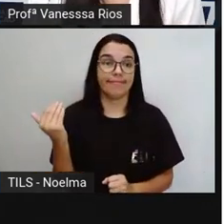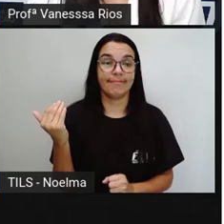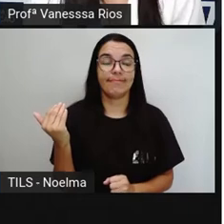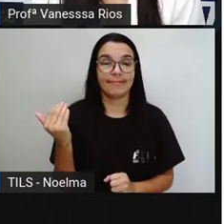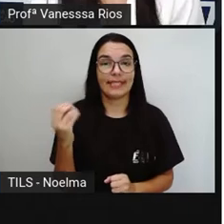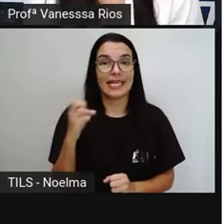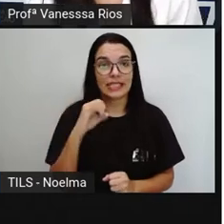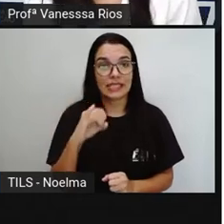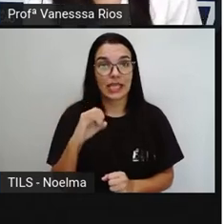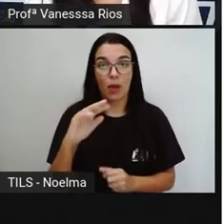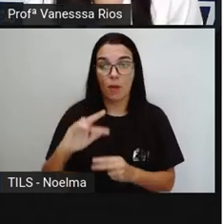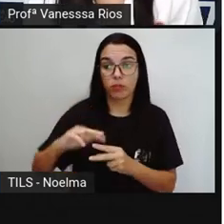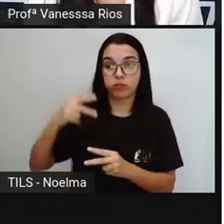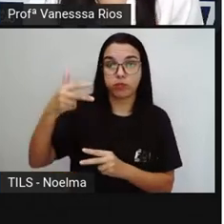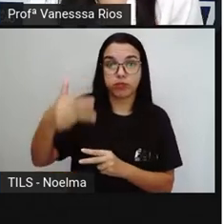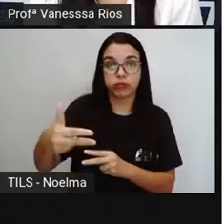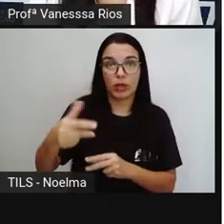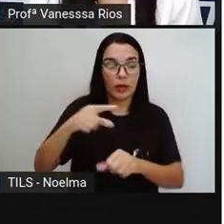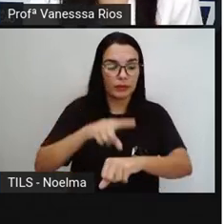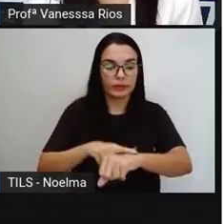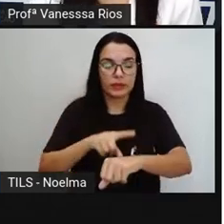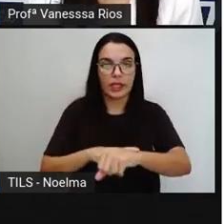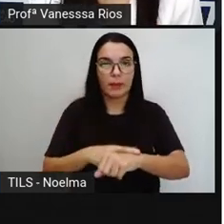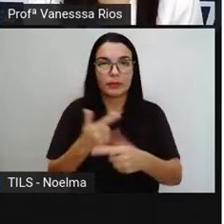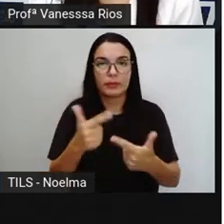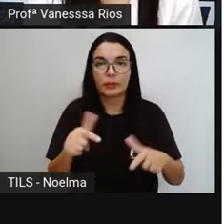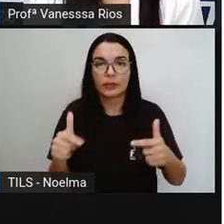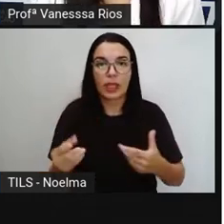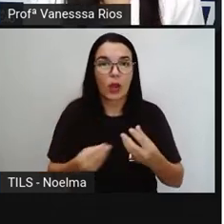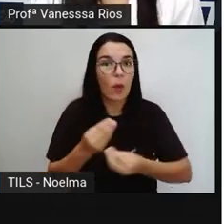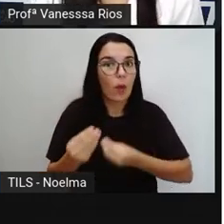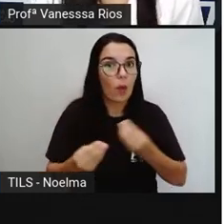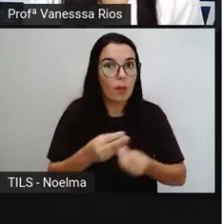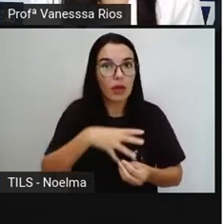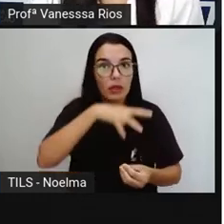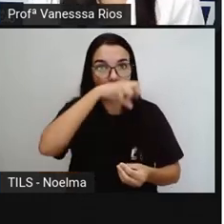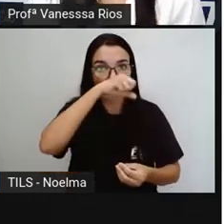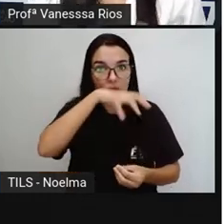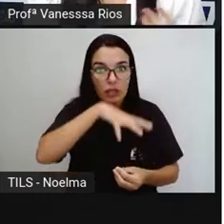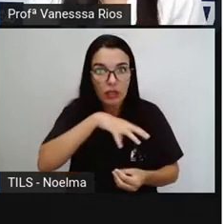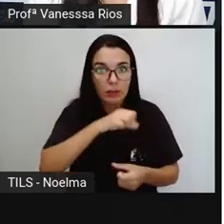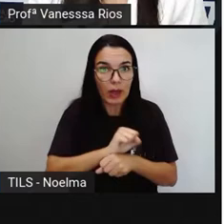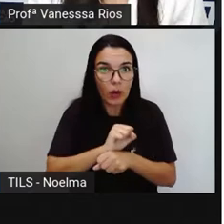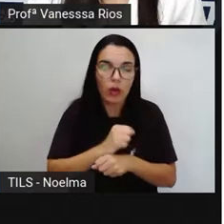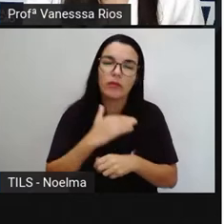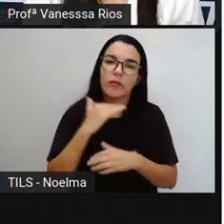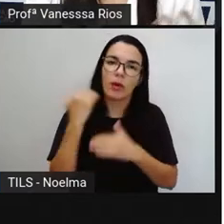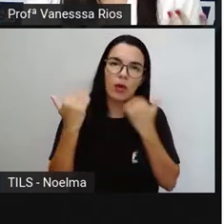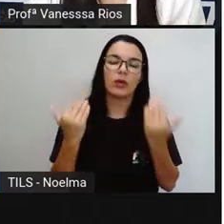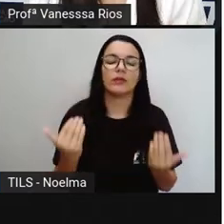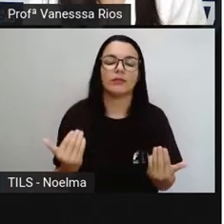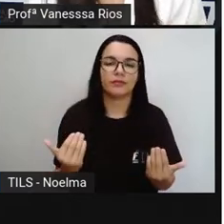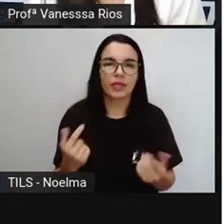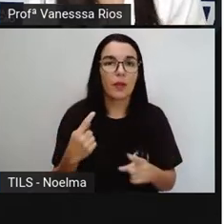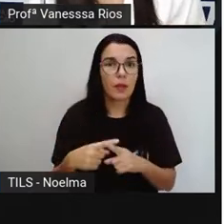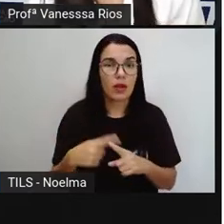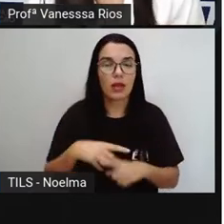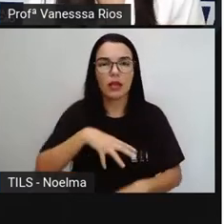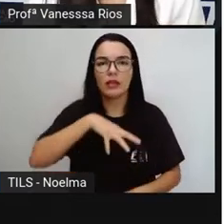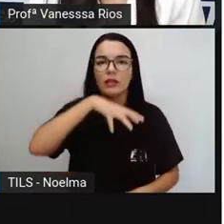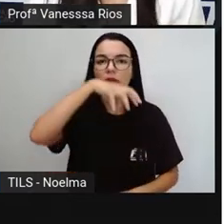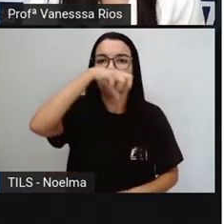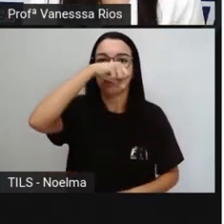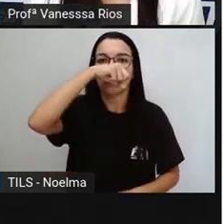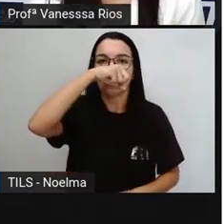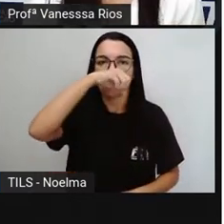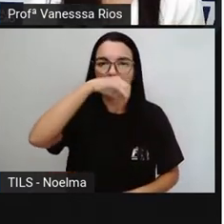ultrapassa um tempo limite em que a pessoa não tem mais condição de sustentar. Porque a respiração é algo que acontece de